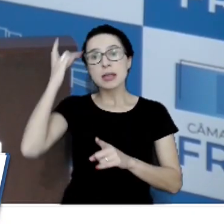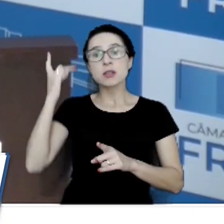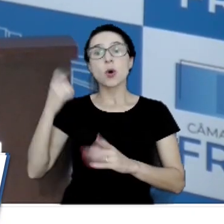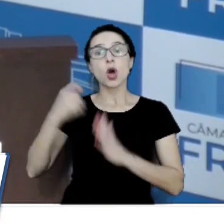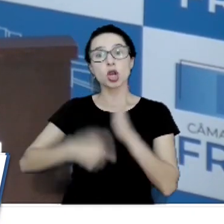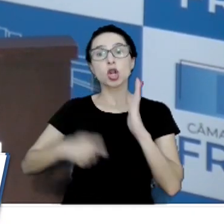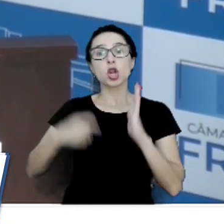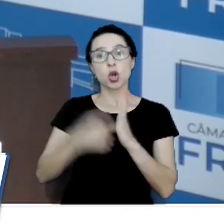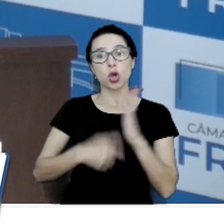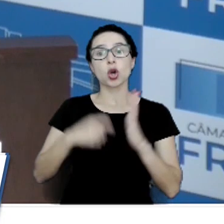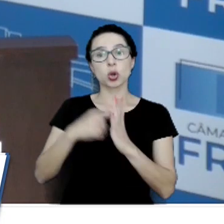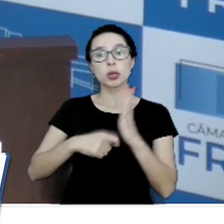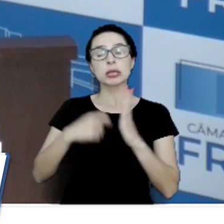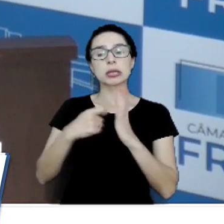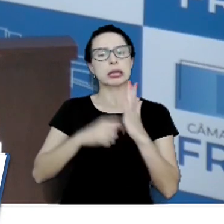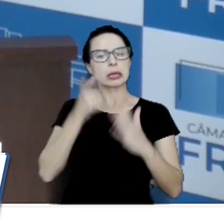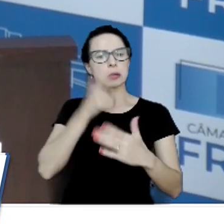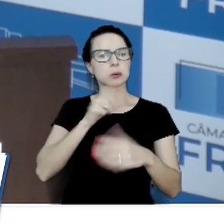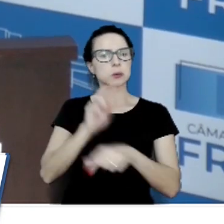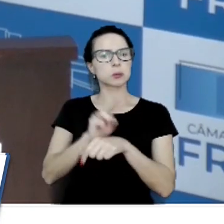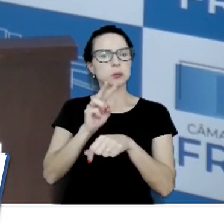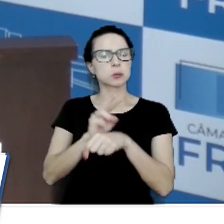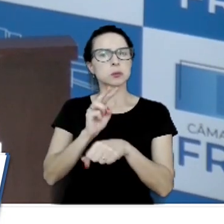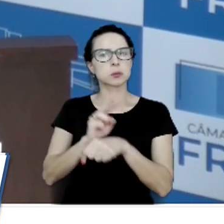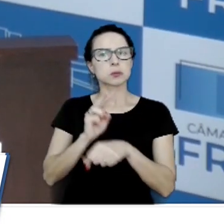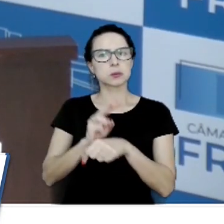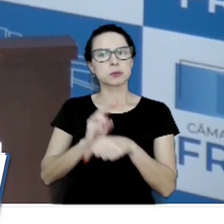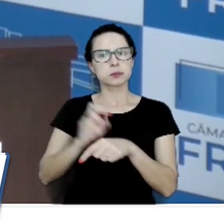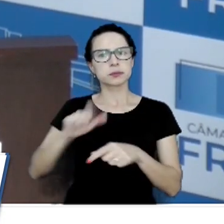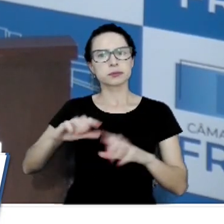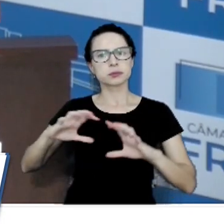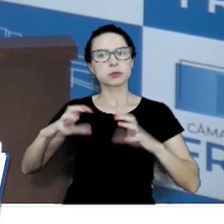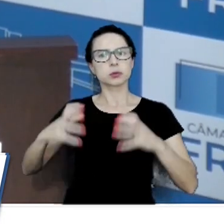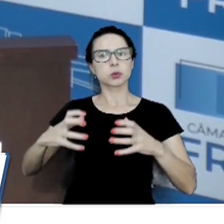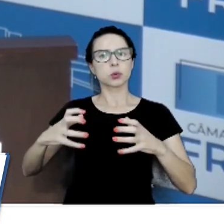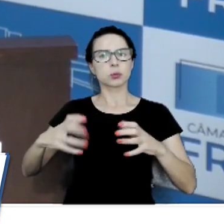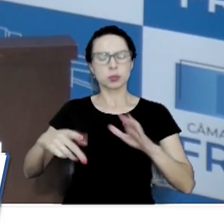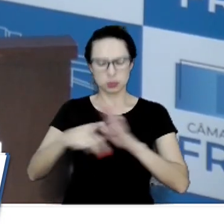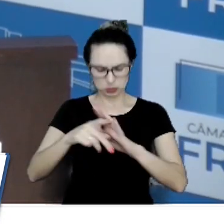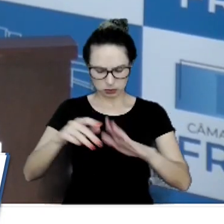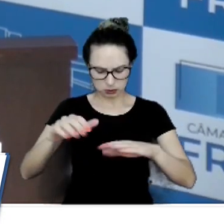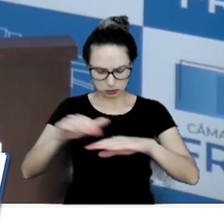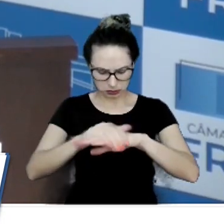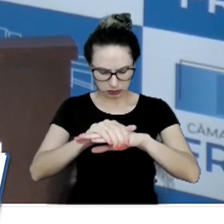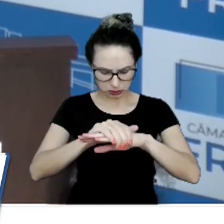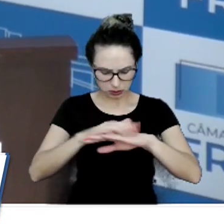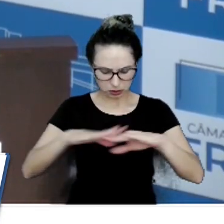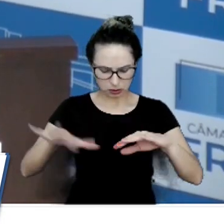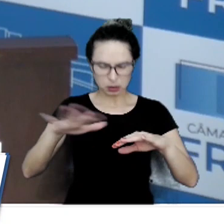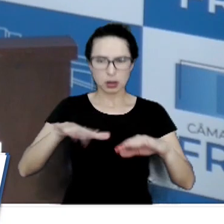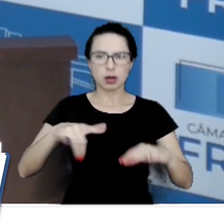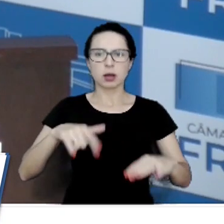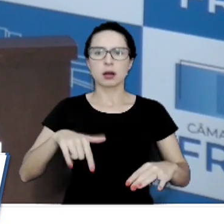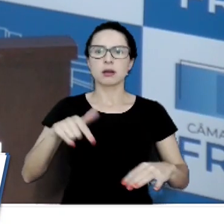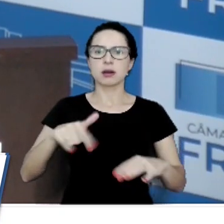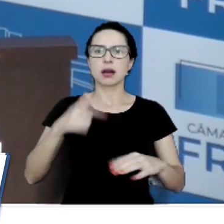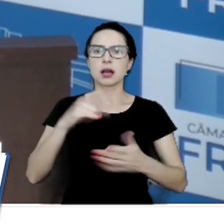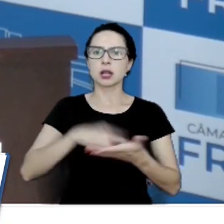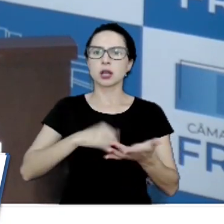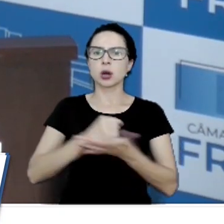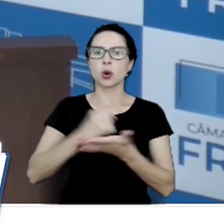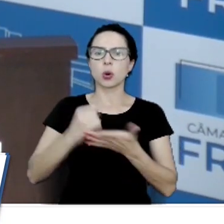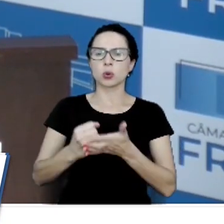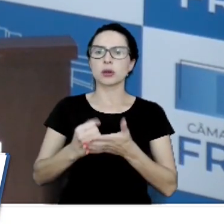defender o nosso setor, esse setor calçadista que emprega, nós